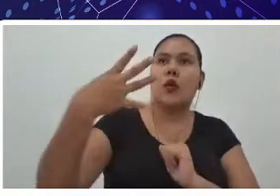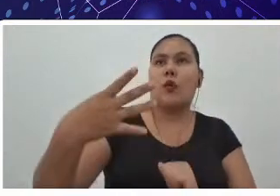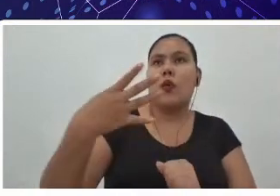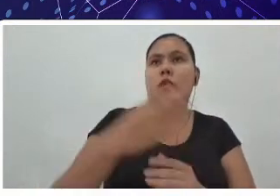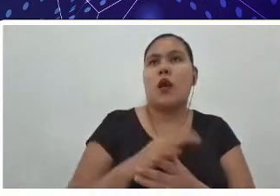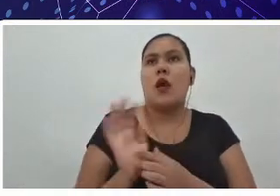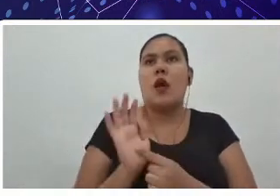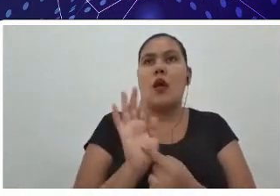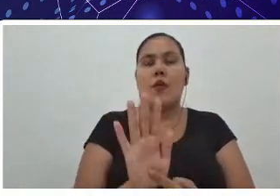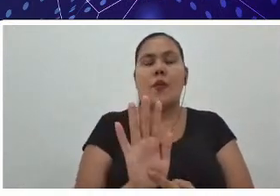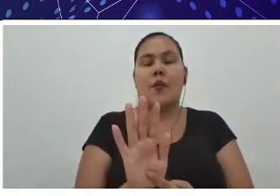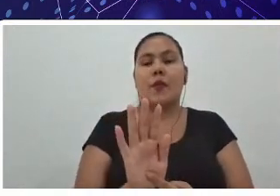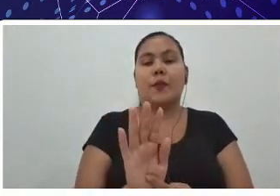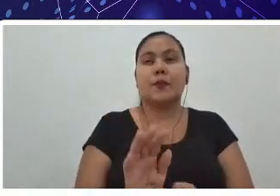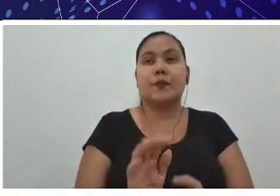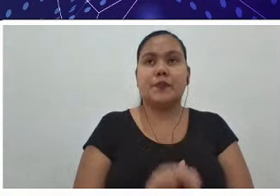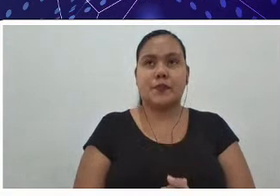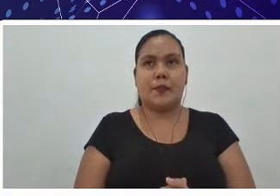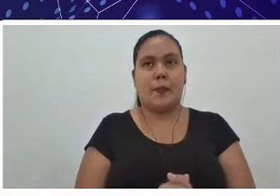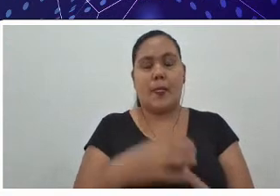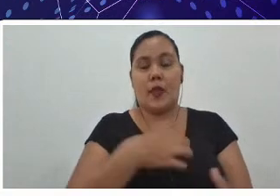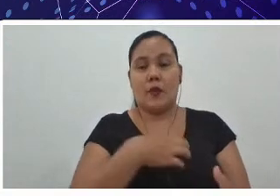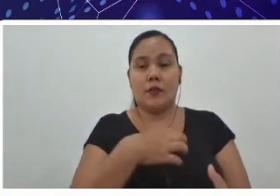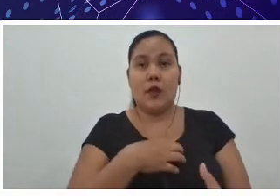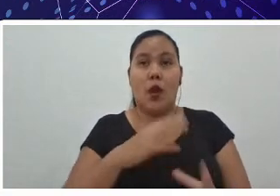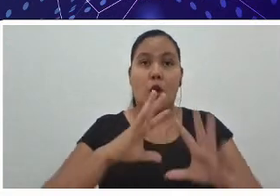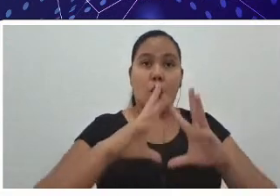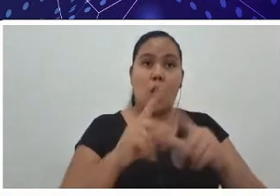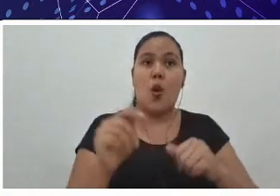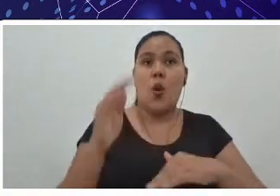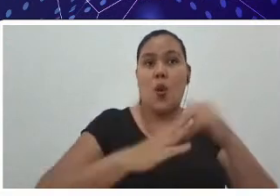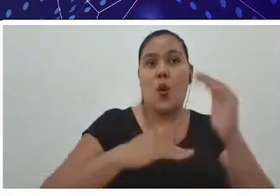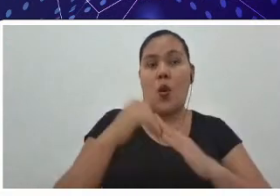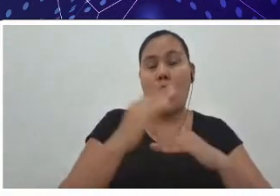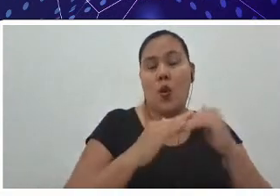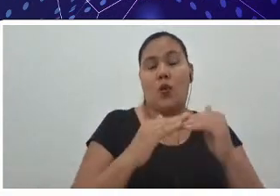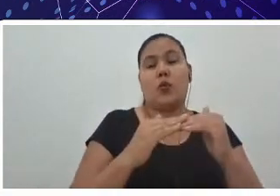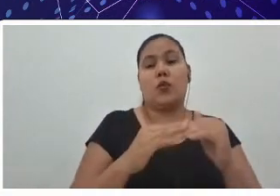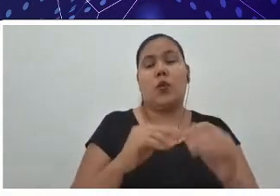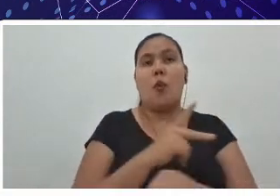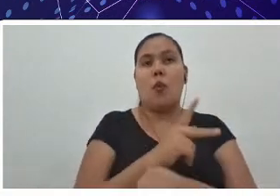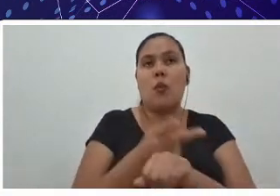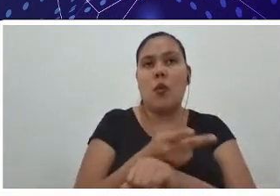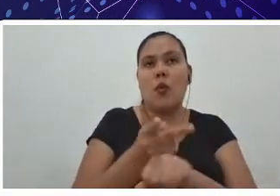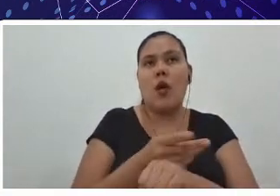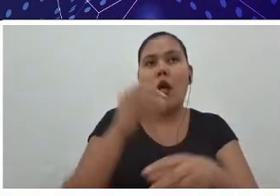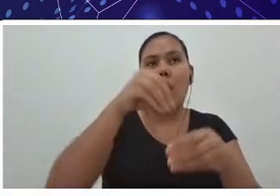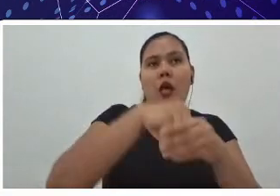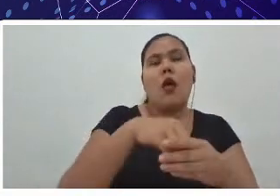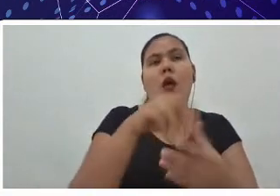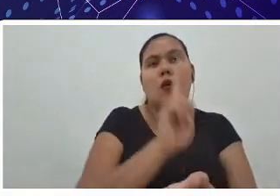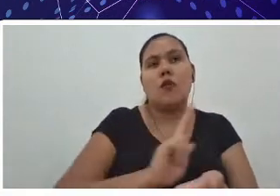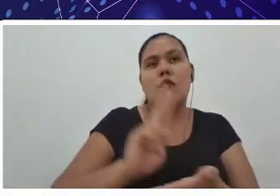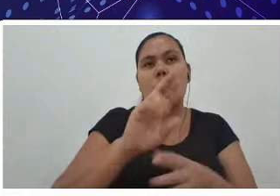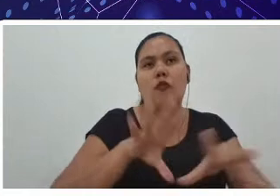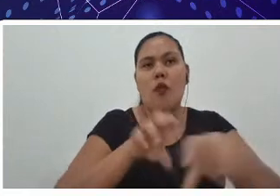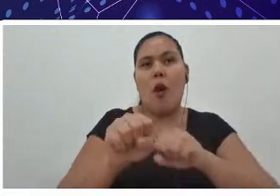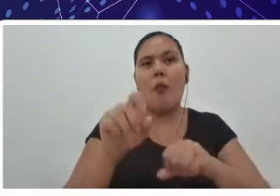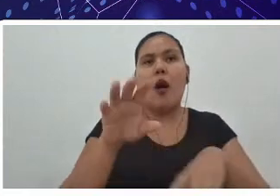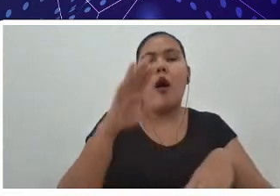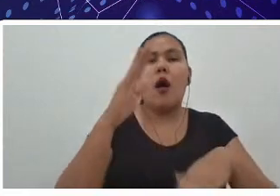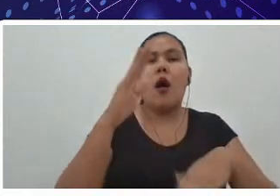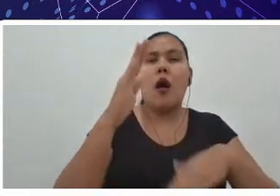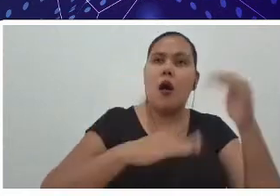né, que de forma engajada, todos esses profissionais, eles estão buscando dentro da universidade formar profissionais melhores